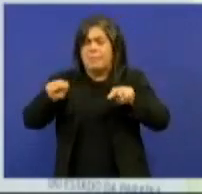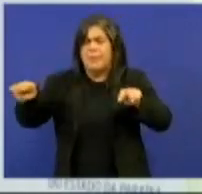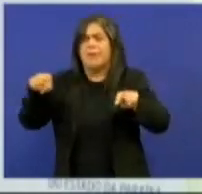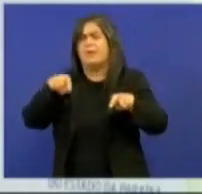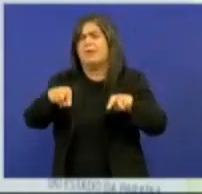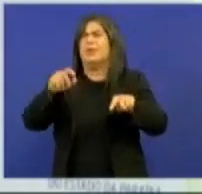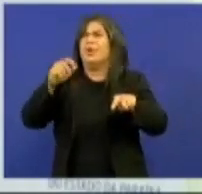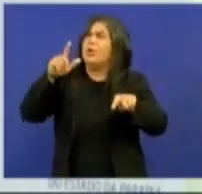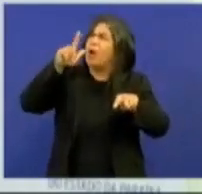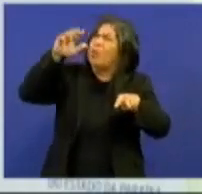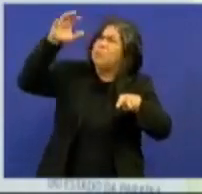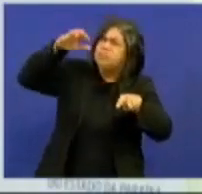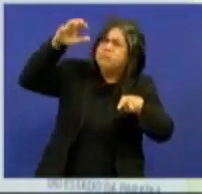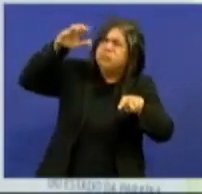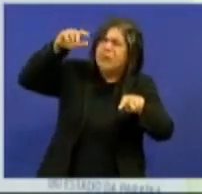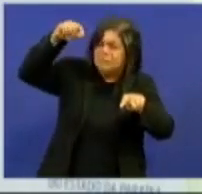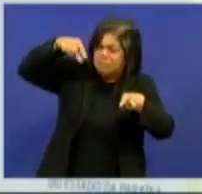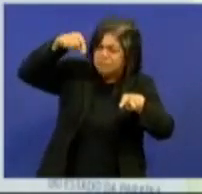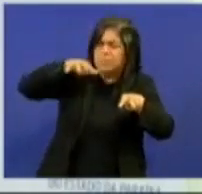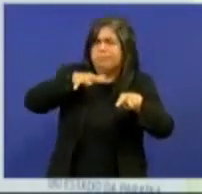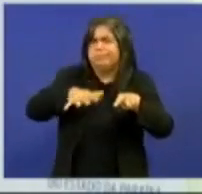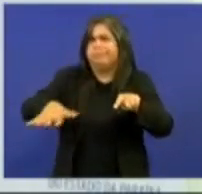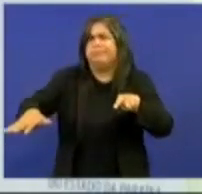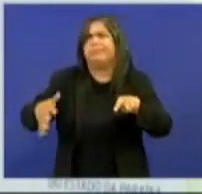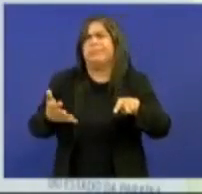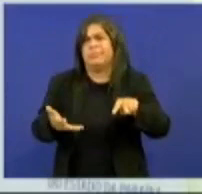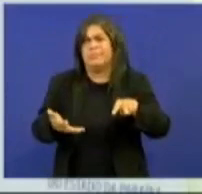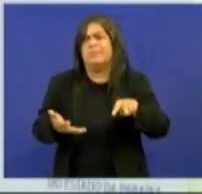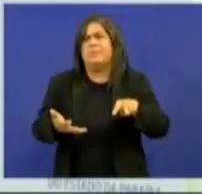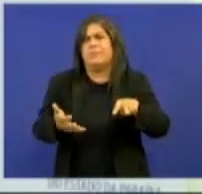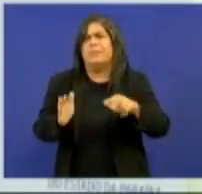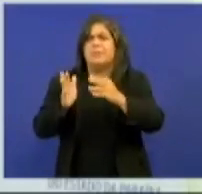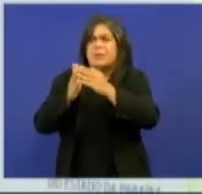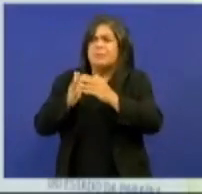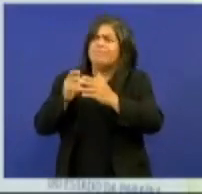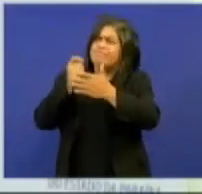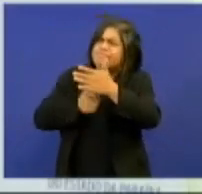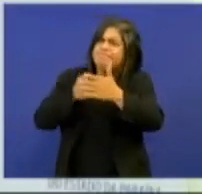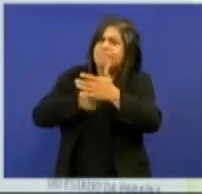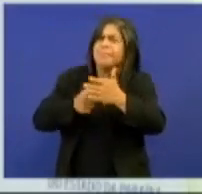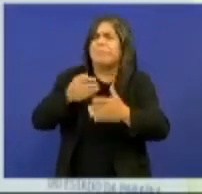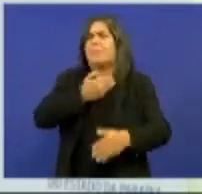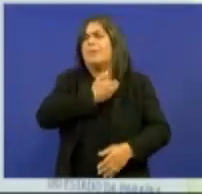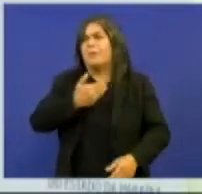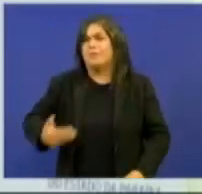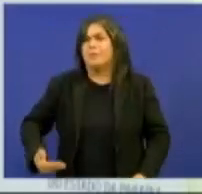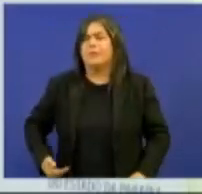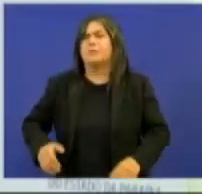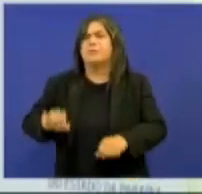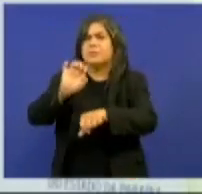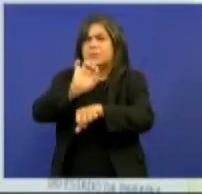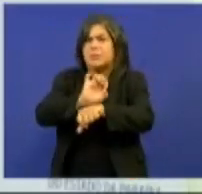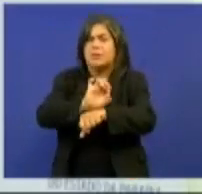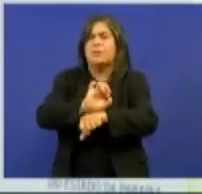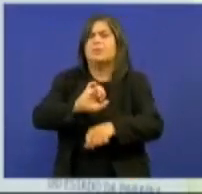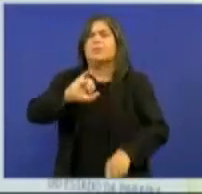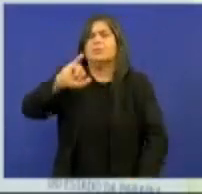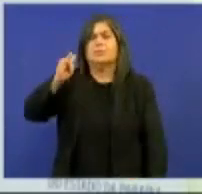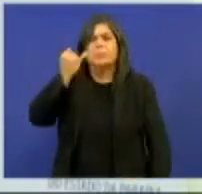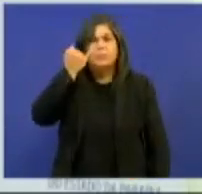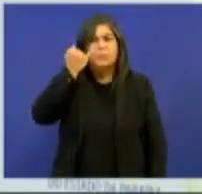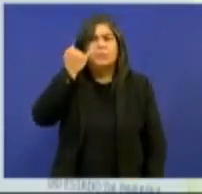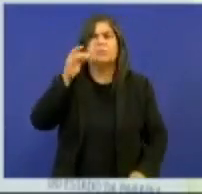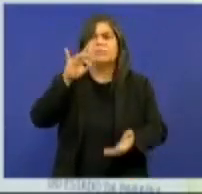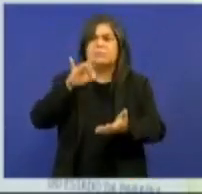precisamos continuar clamando para que o governo do Estado, que o governador João Azevedo,